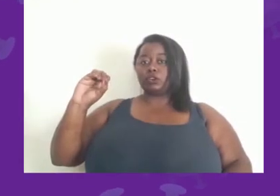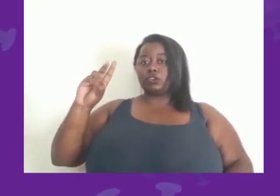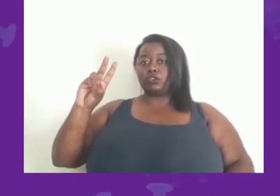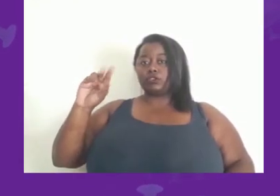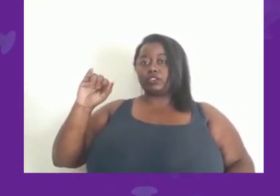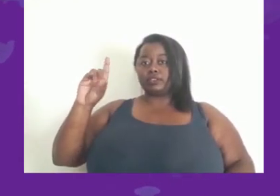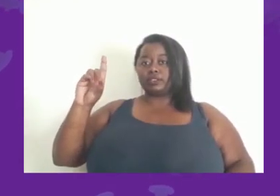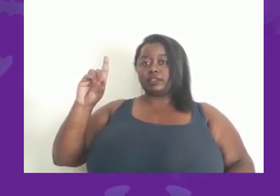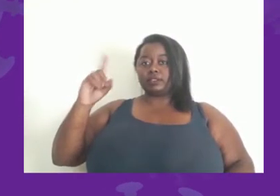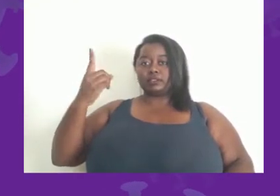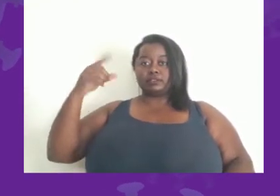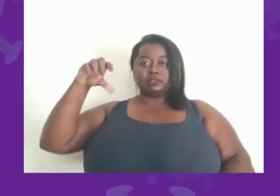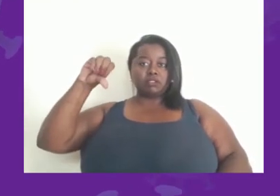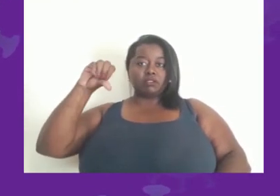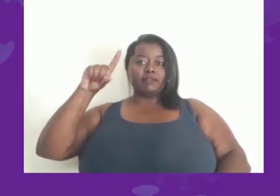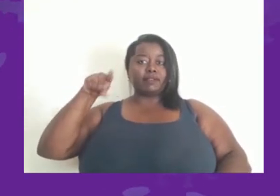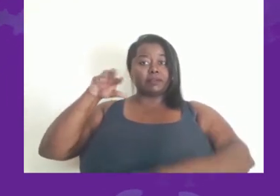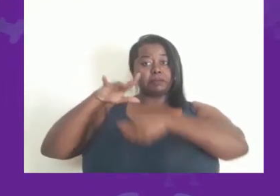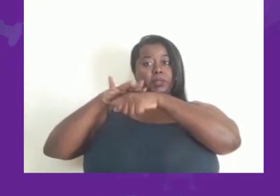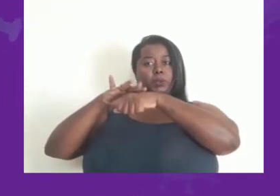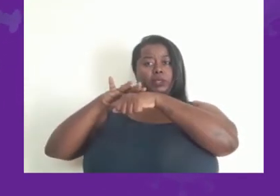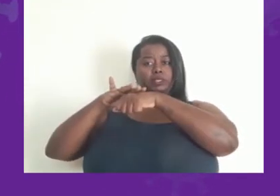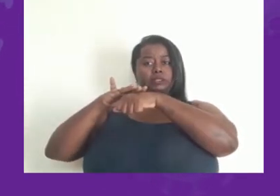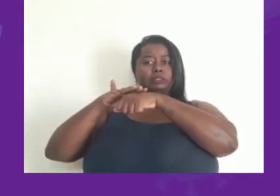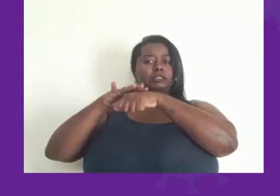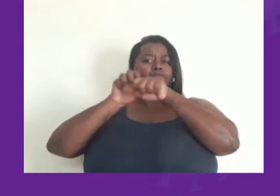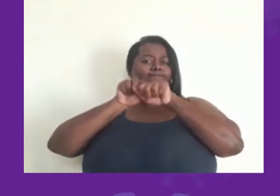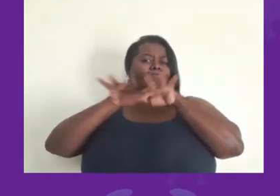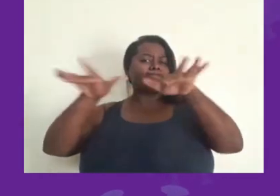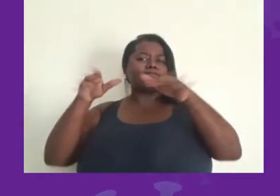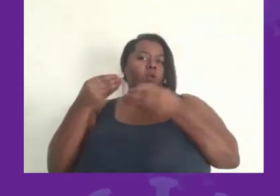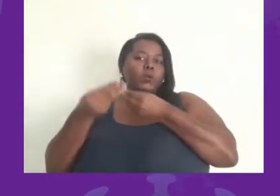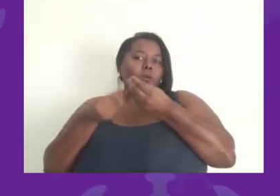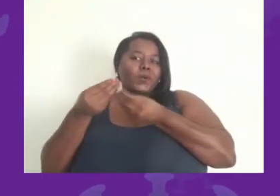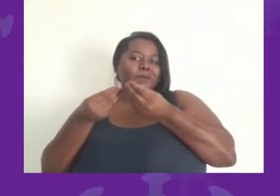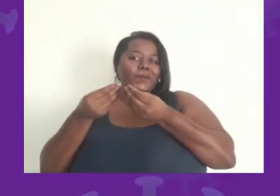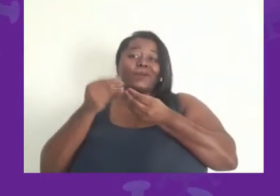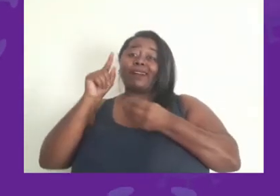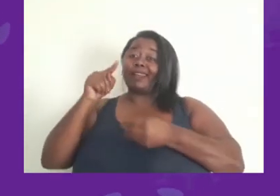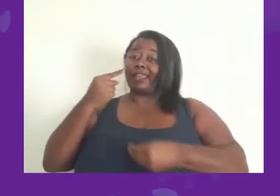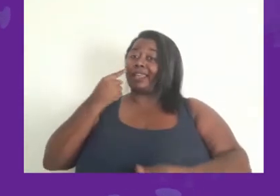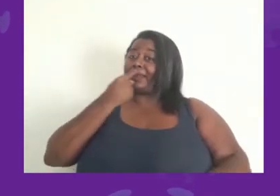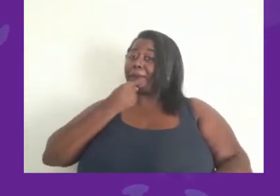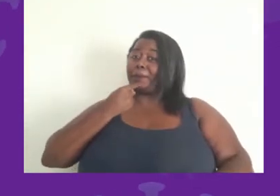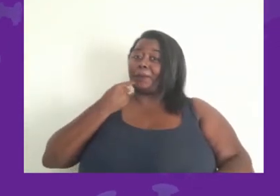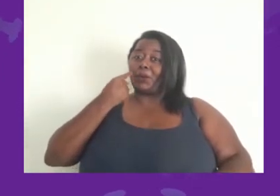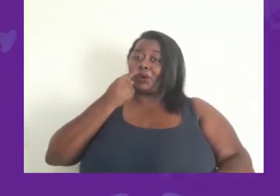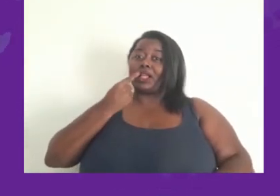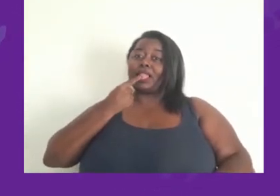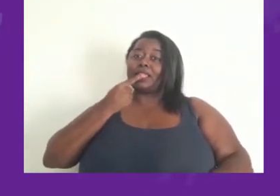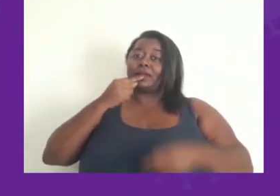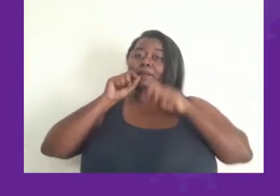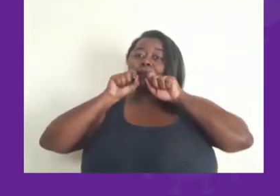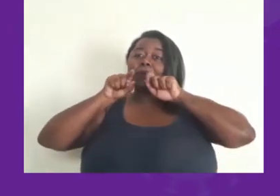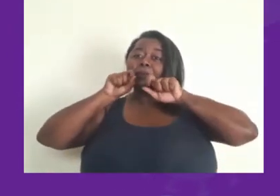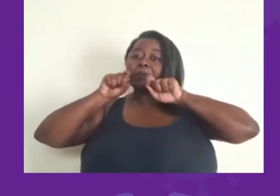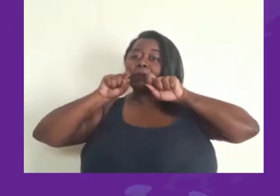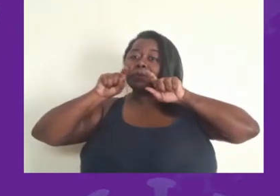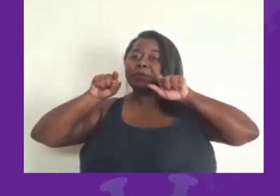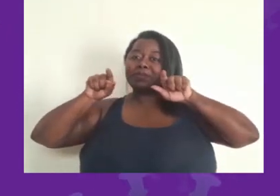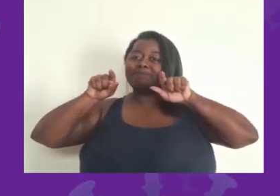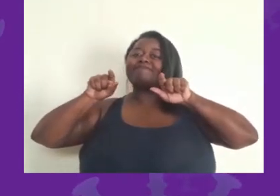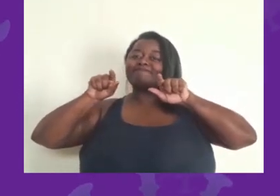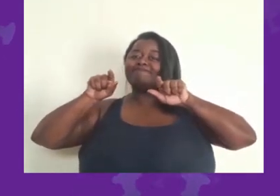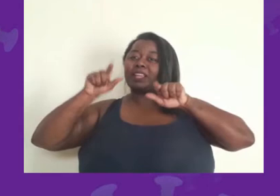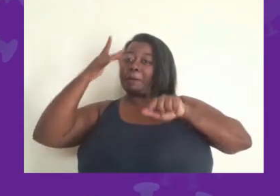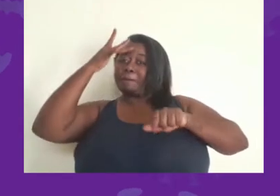A COVID-19 é uma doença que ela é transmitida pela saliva, então é a saliva de uma pessoa